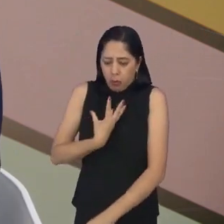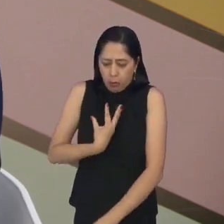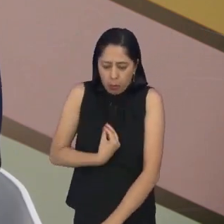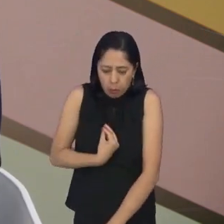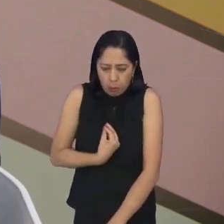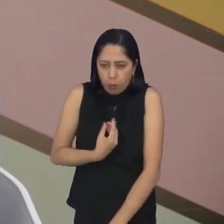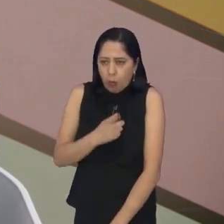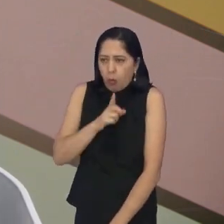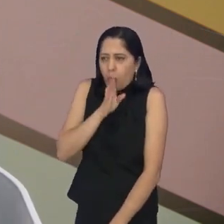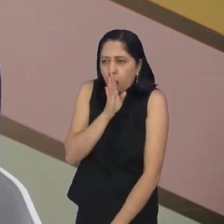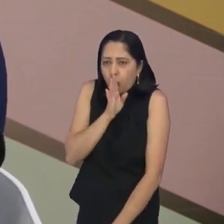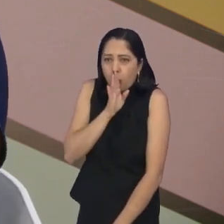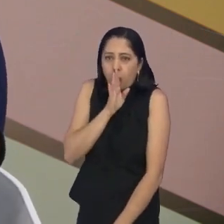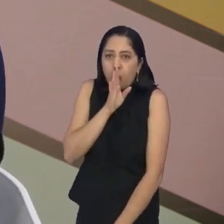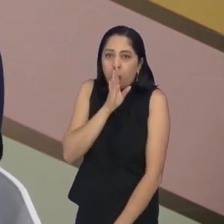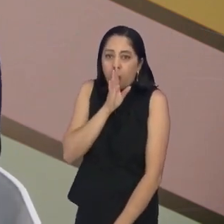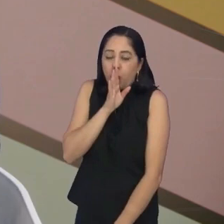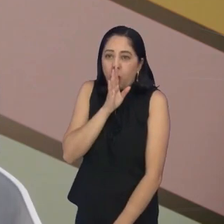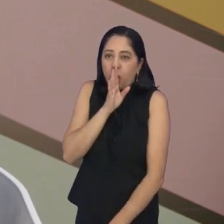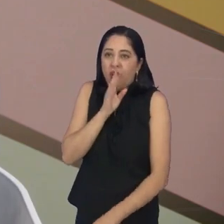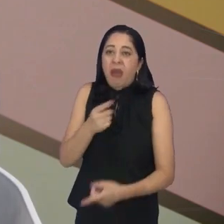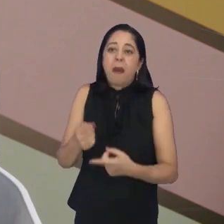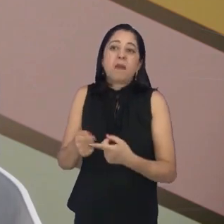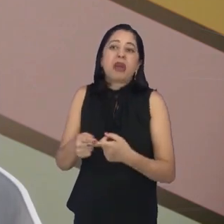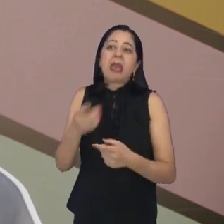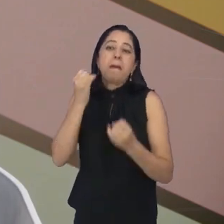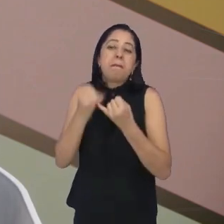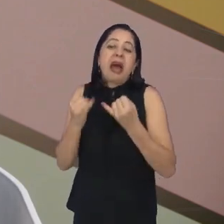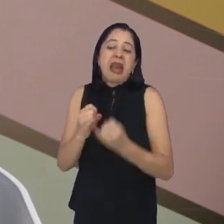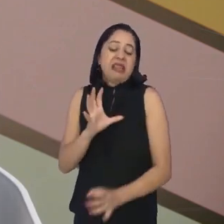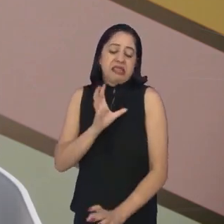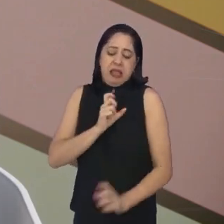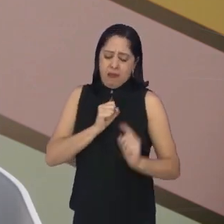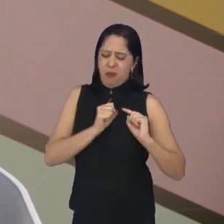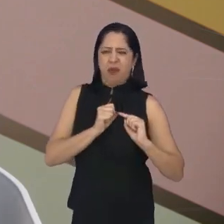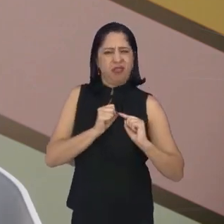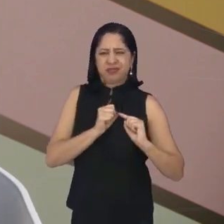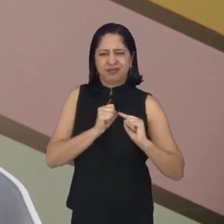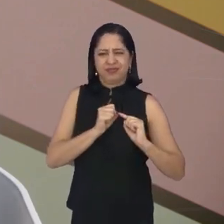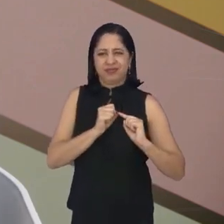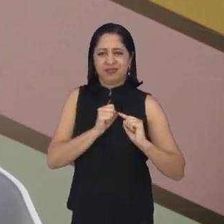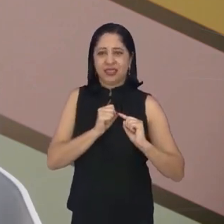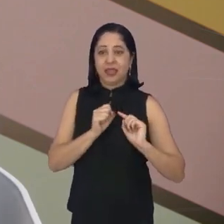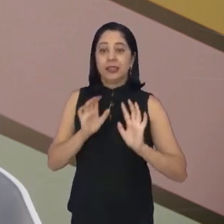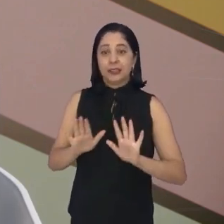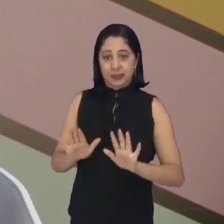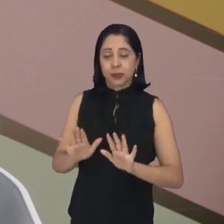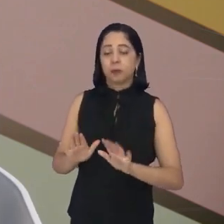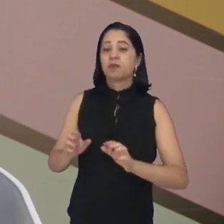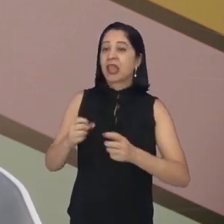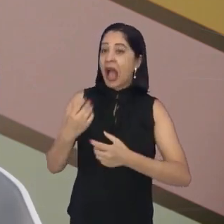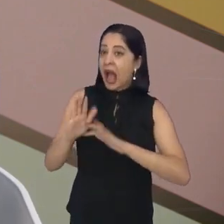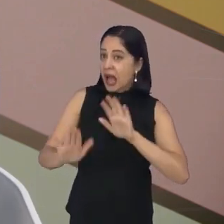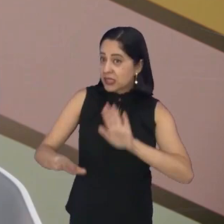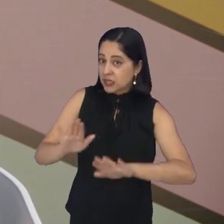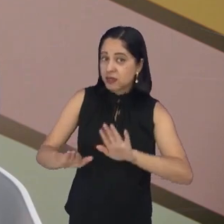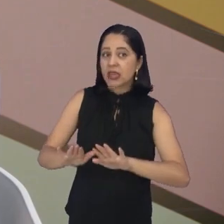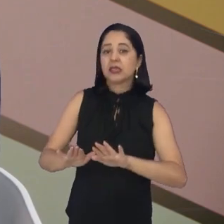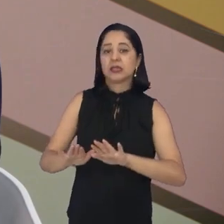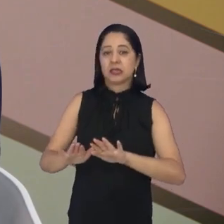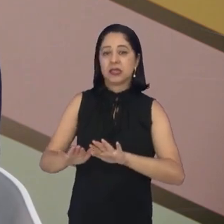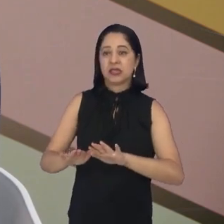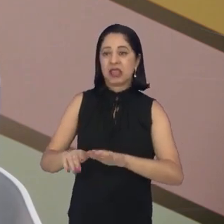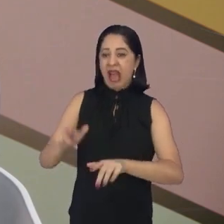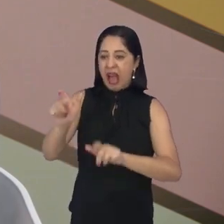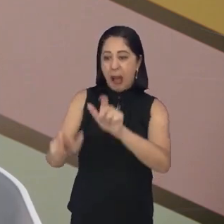desse jeito em nome de um amor, de uma educação, né? Então, ela leva isso para a vida adulta e muitas vezes demora para